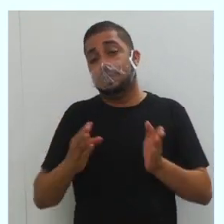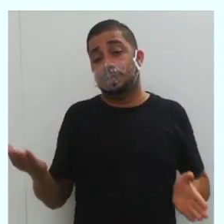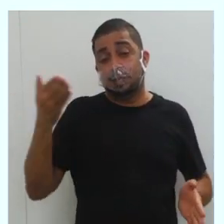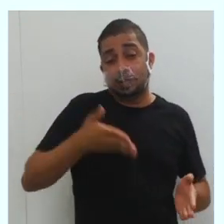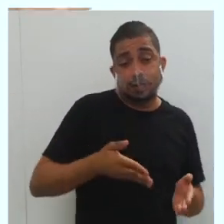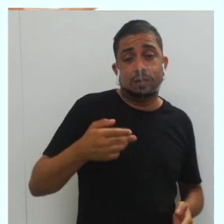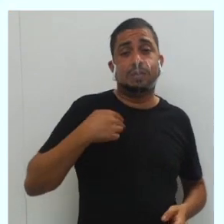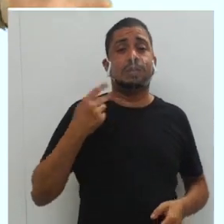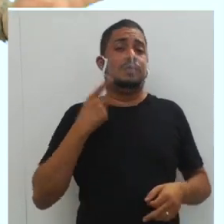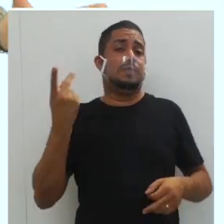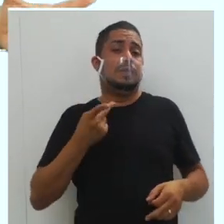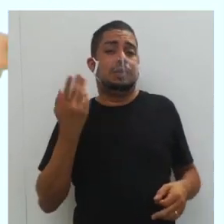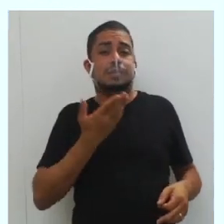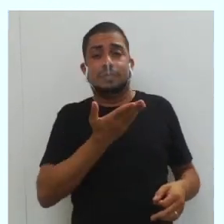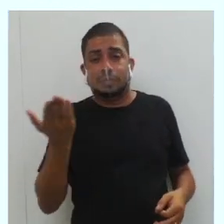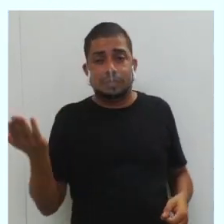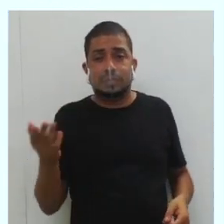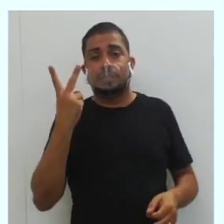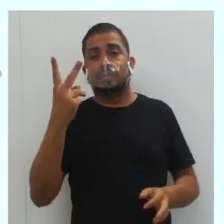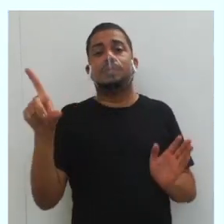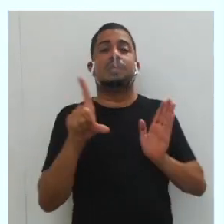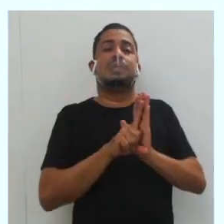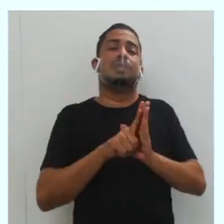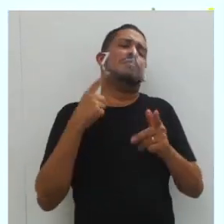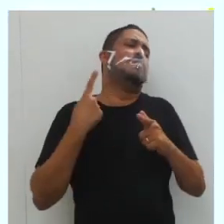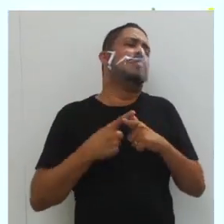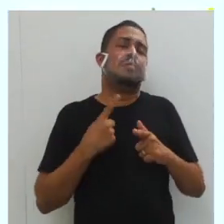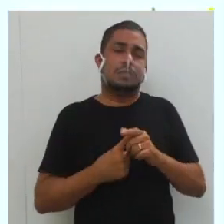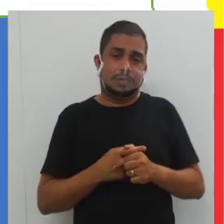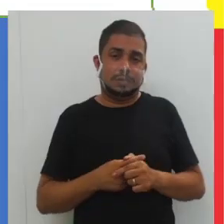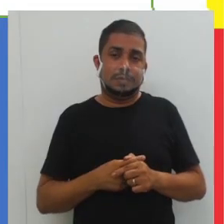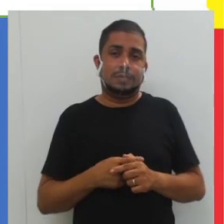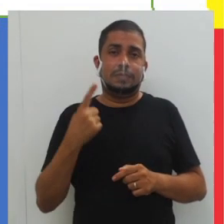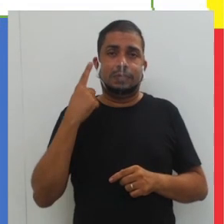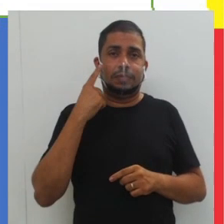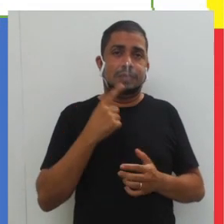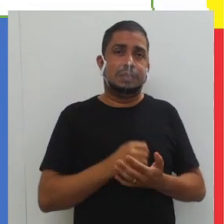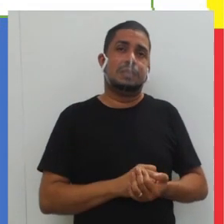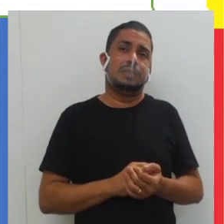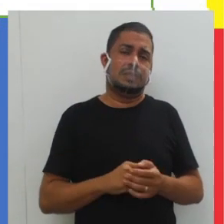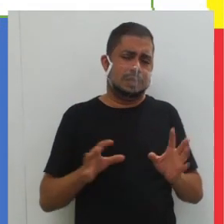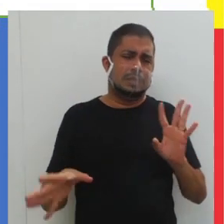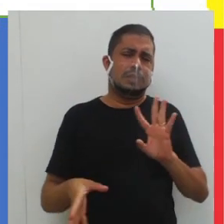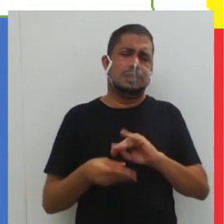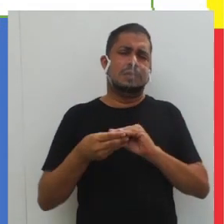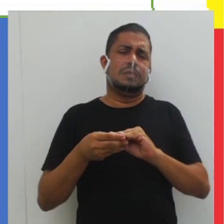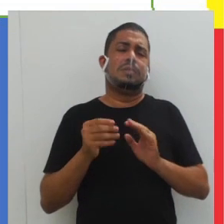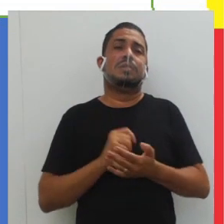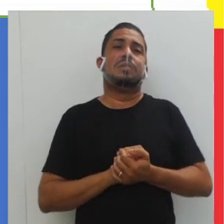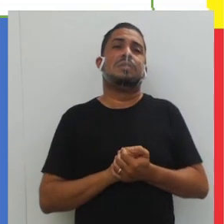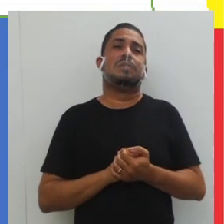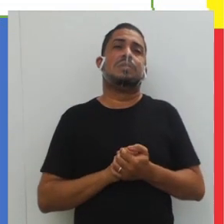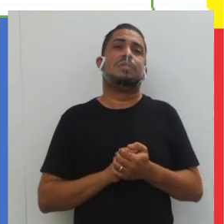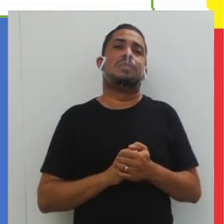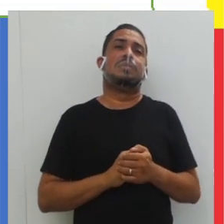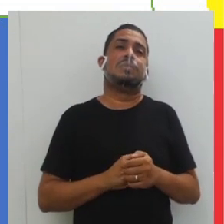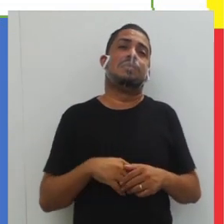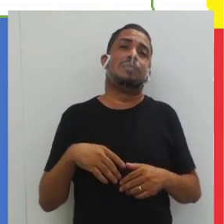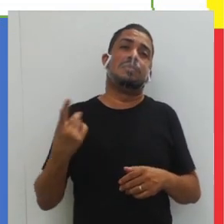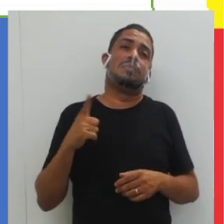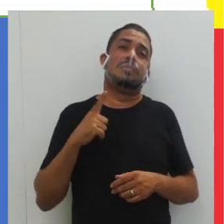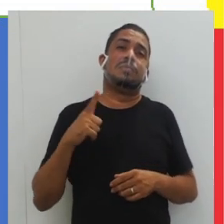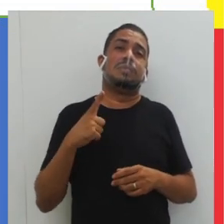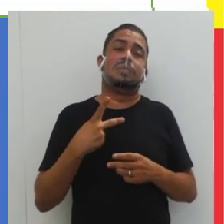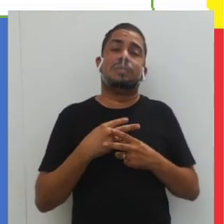hoje, estou falando a vocês sobre duas leis, por que? Vejam só, em síntese, por questões